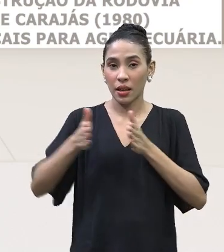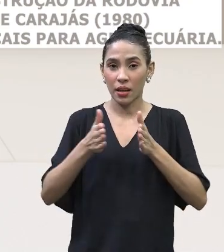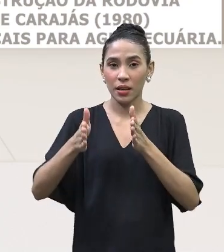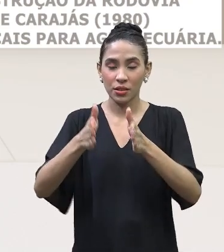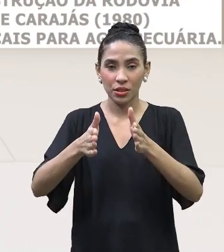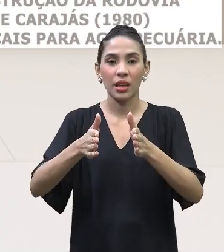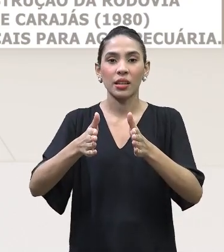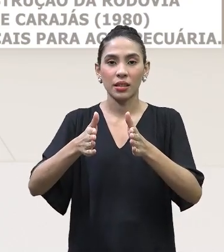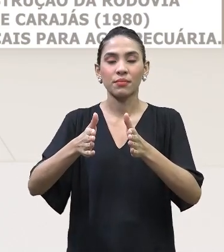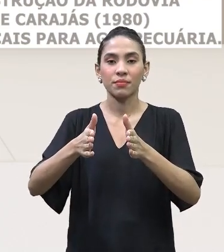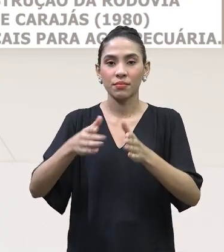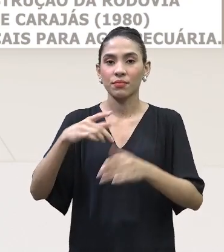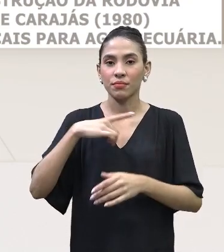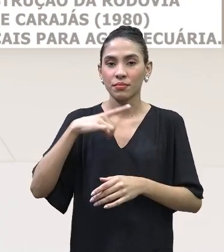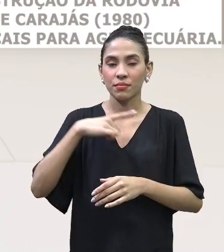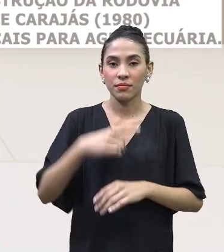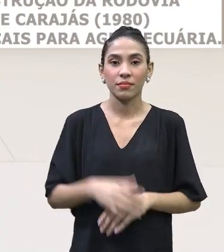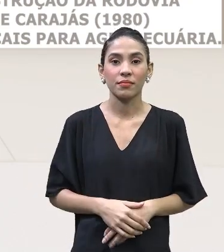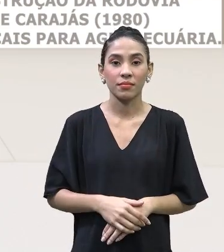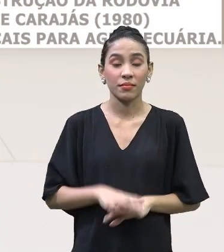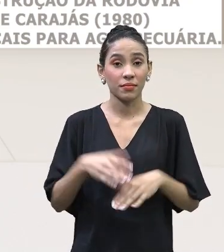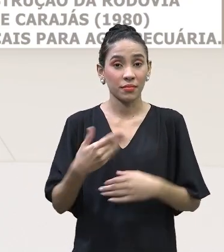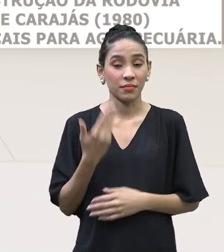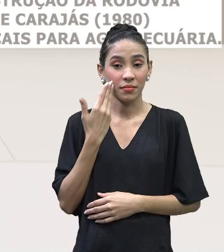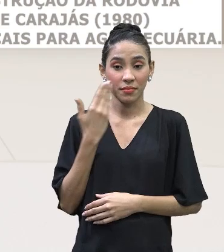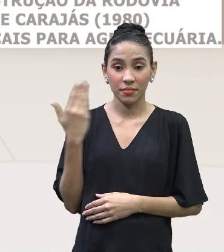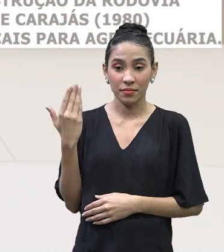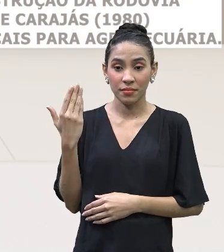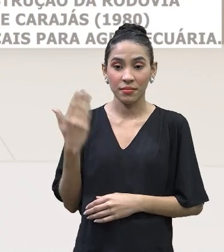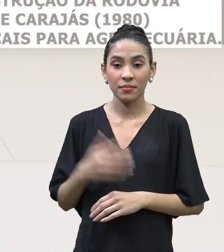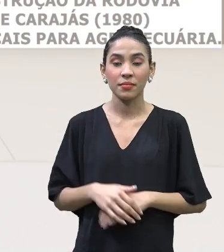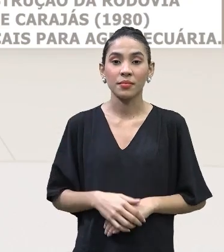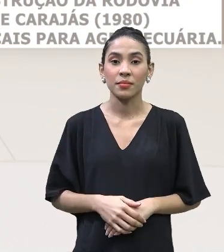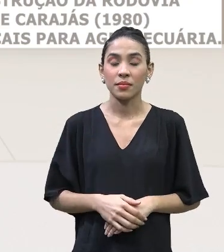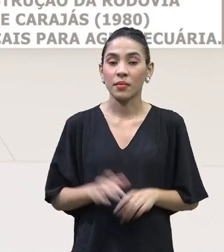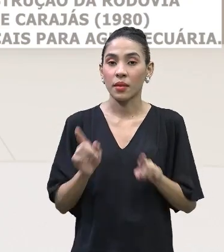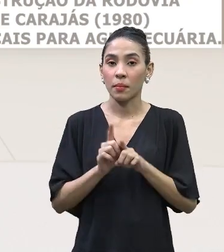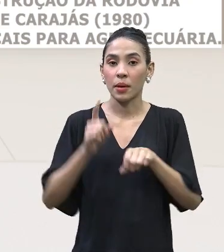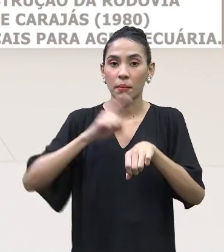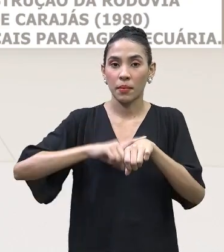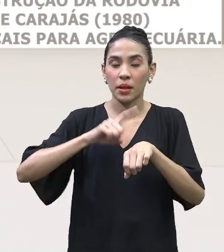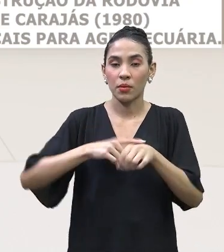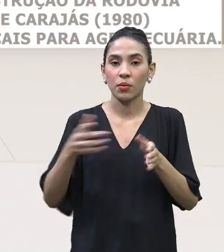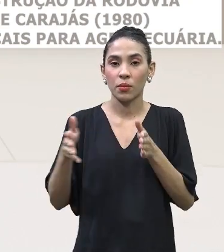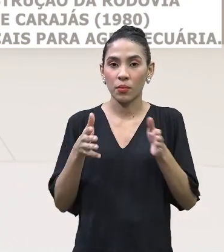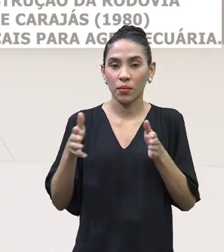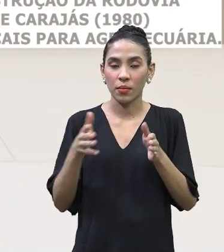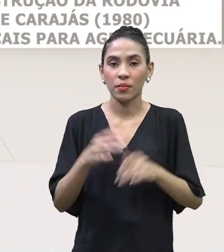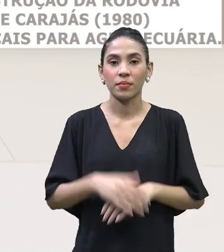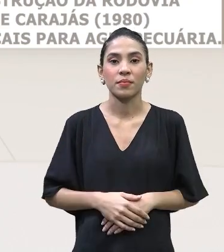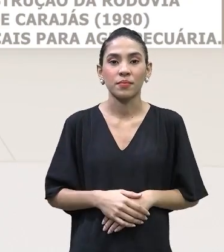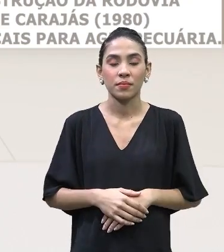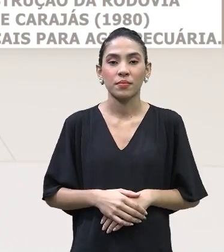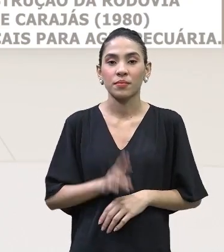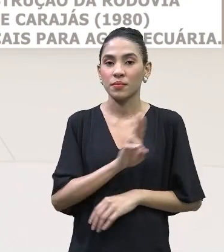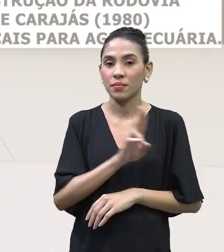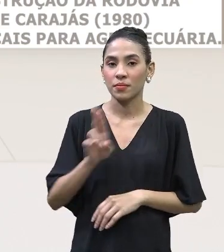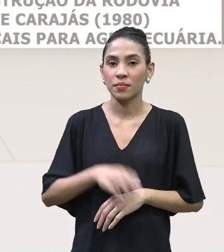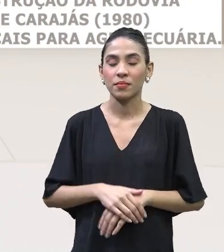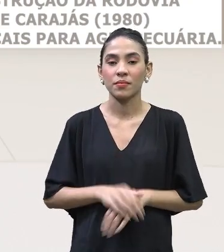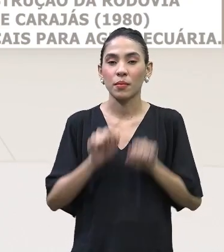percorria, professora. E a gente está vendo num novo momento, que é o momento que a gente está vivendo atualmente, a chamada